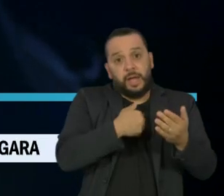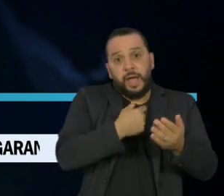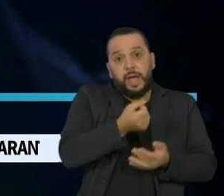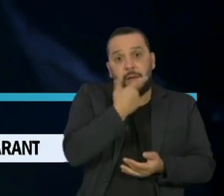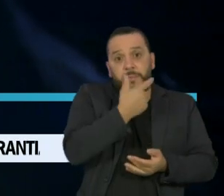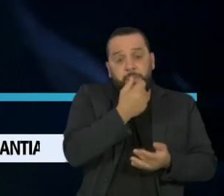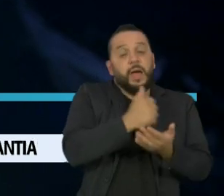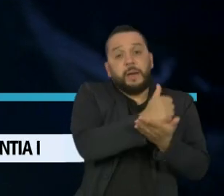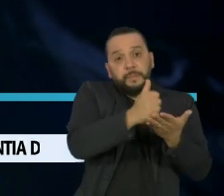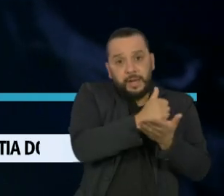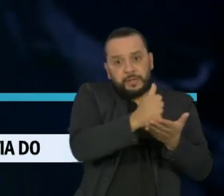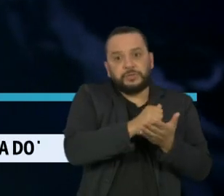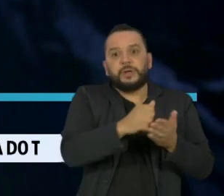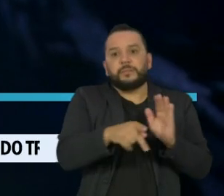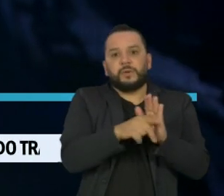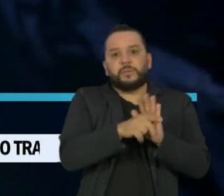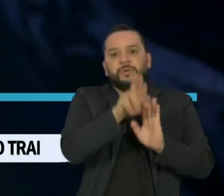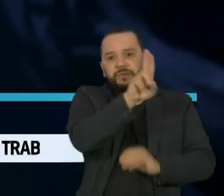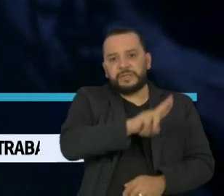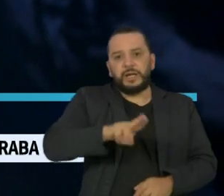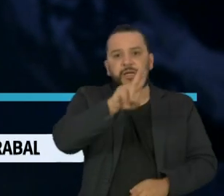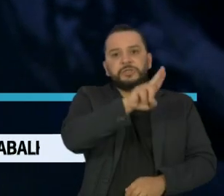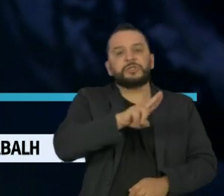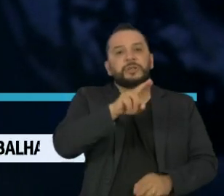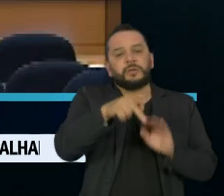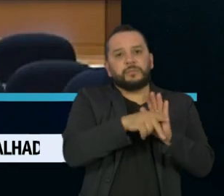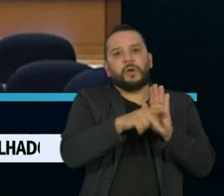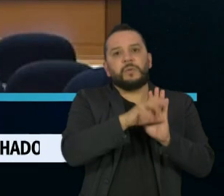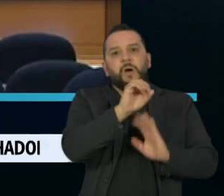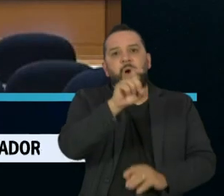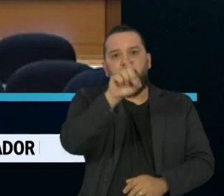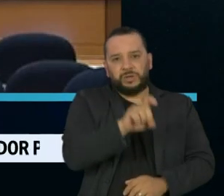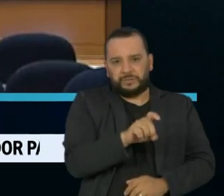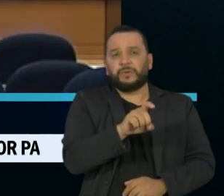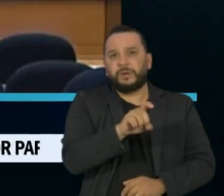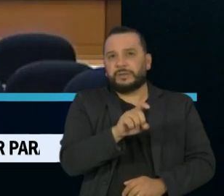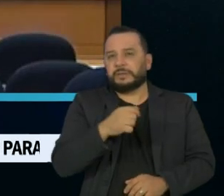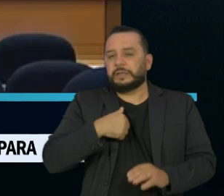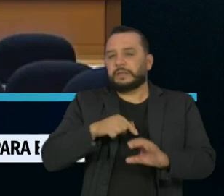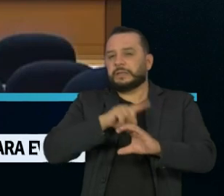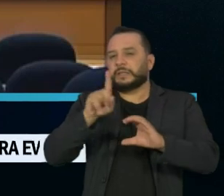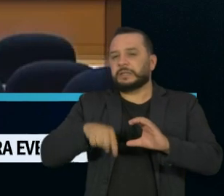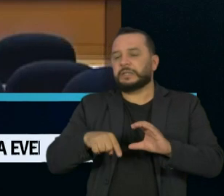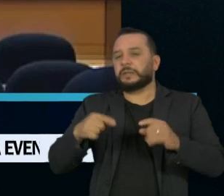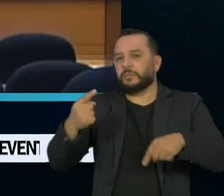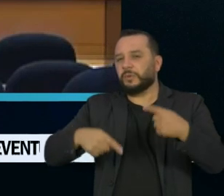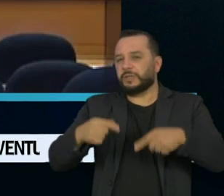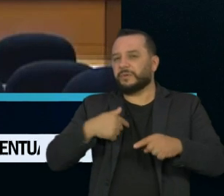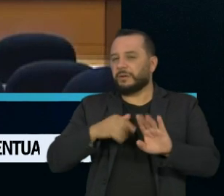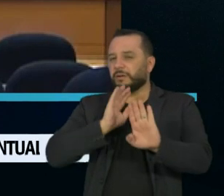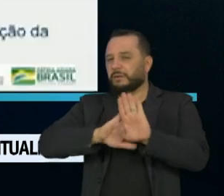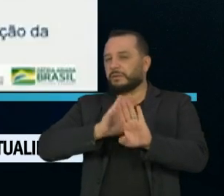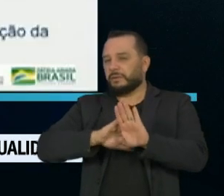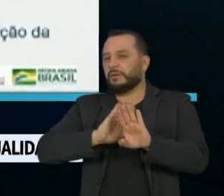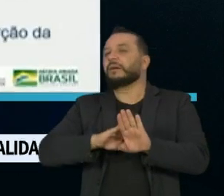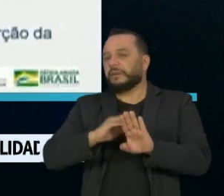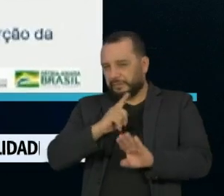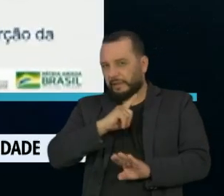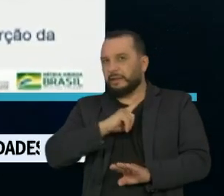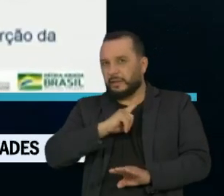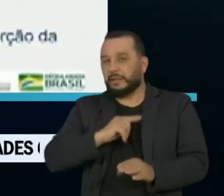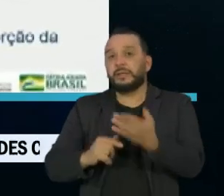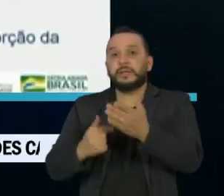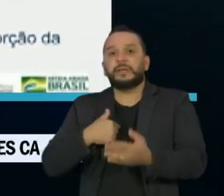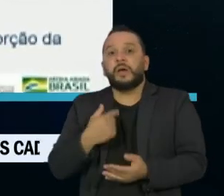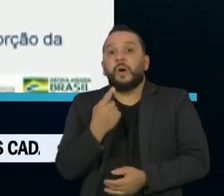para cientistas políticos teve motivação ideológica O anúncio foi feito pelo Ministério da Saúde O valor